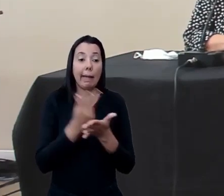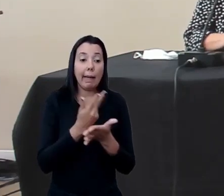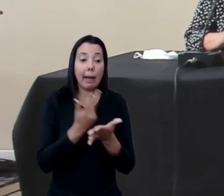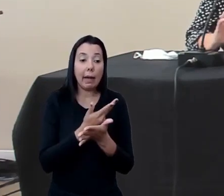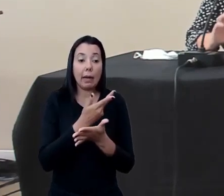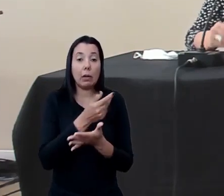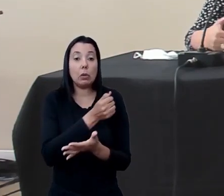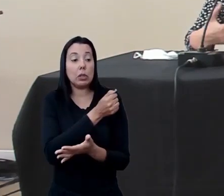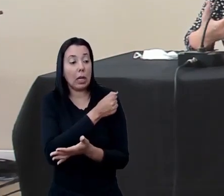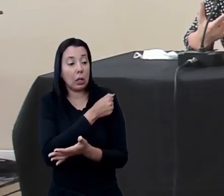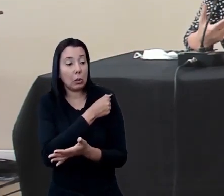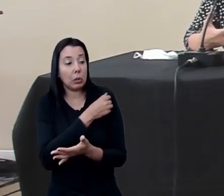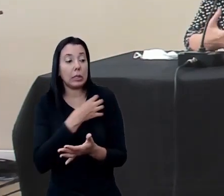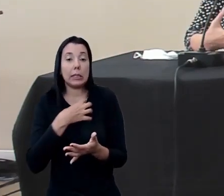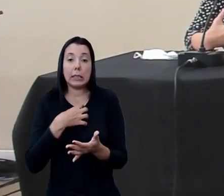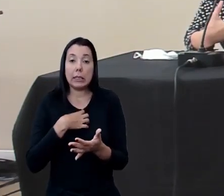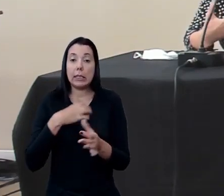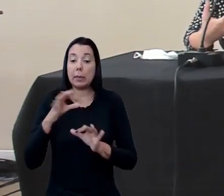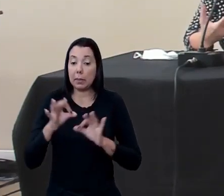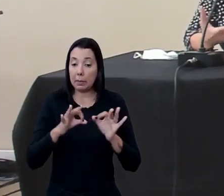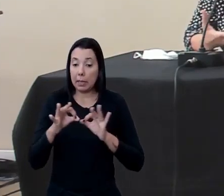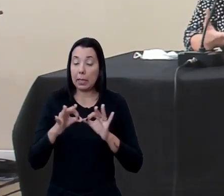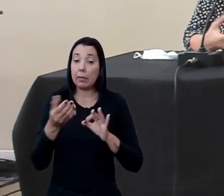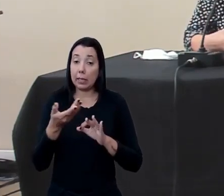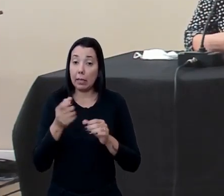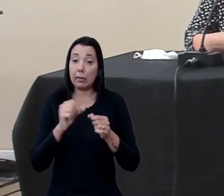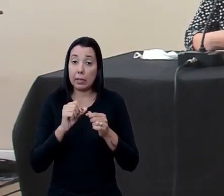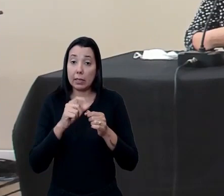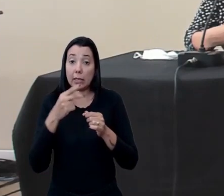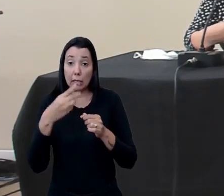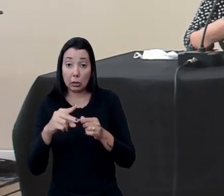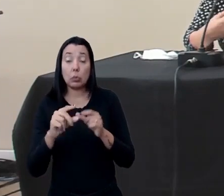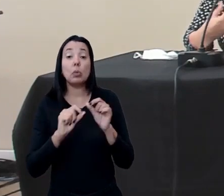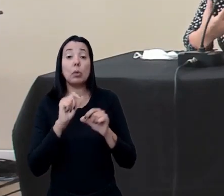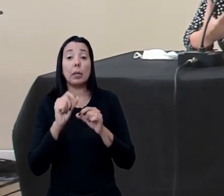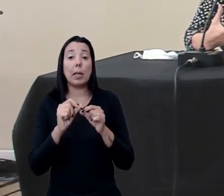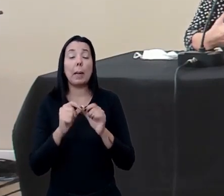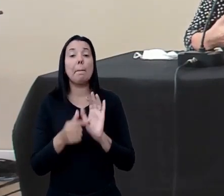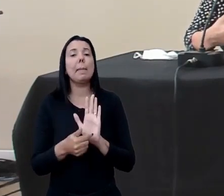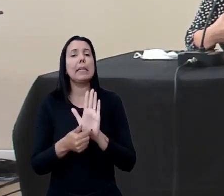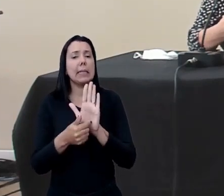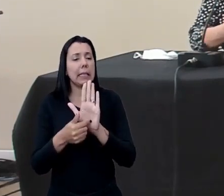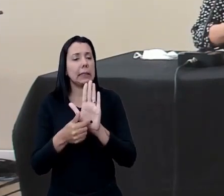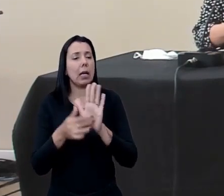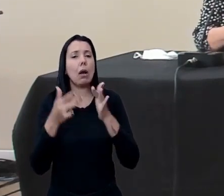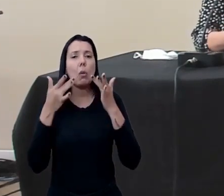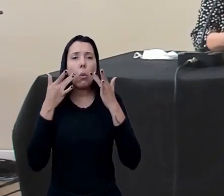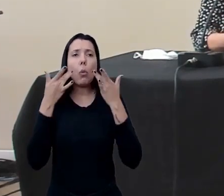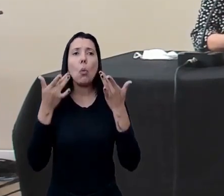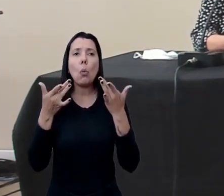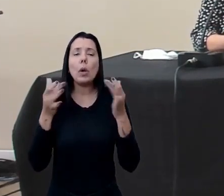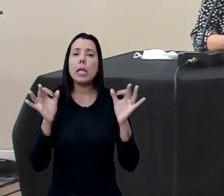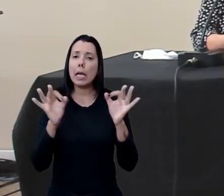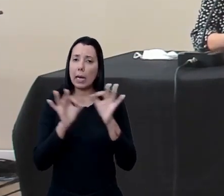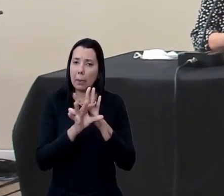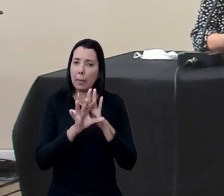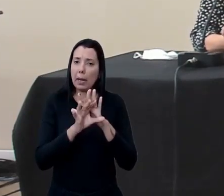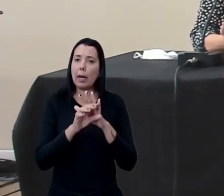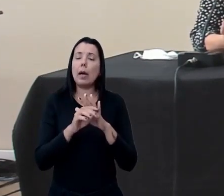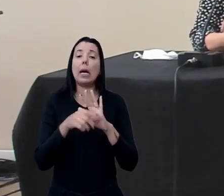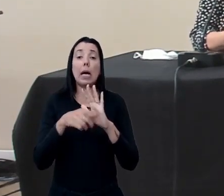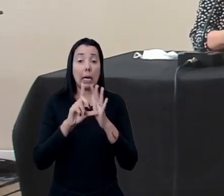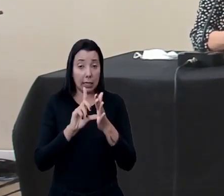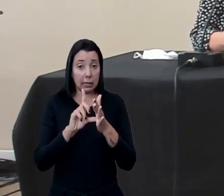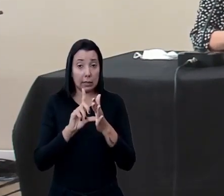docentes que se sintam preparados e queiram fazer suas apresentações e queiram concluir o seu processo